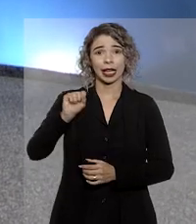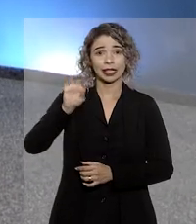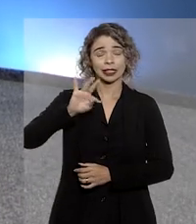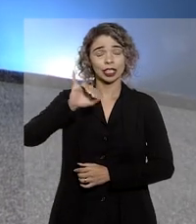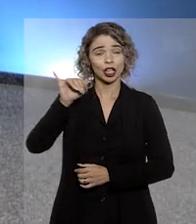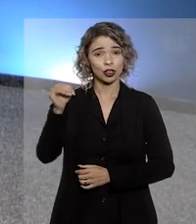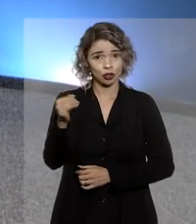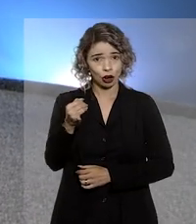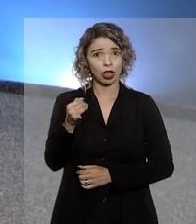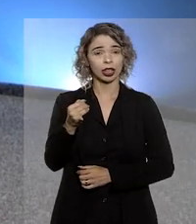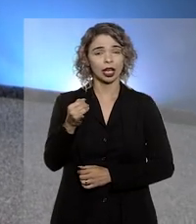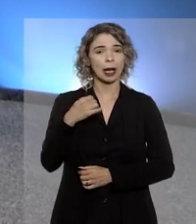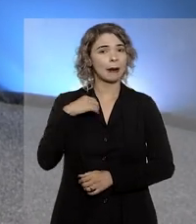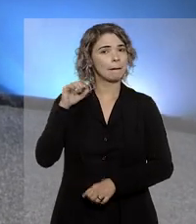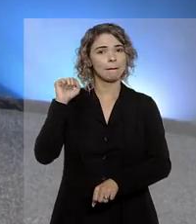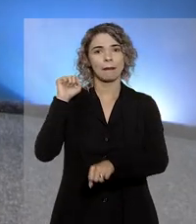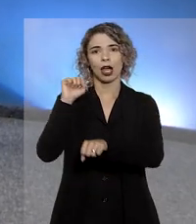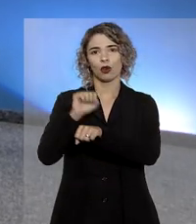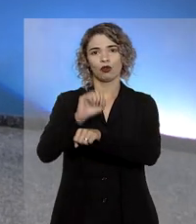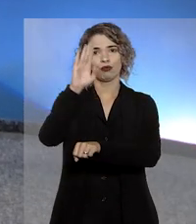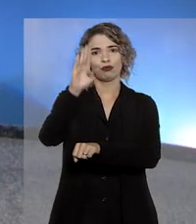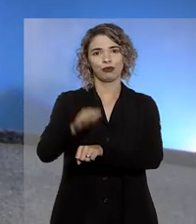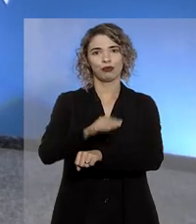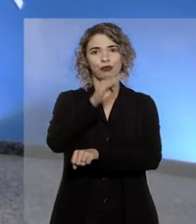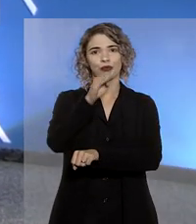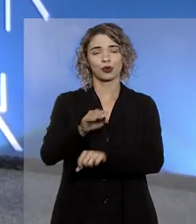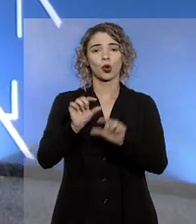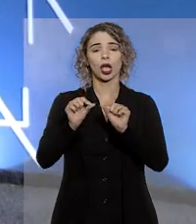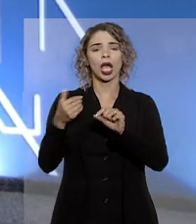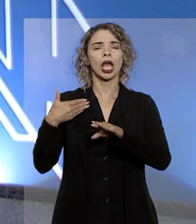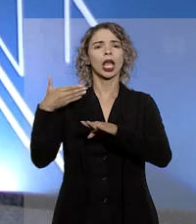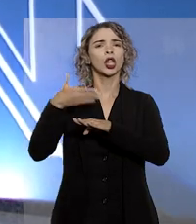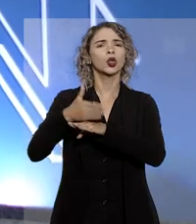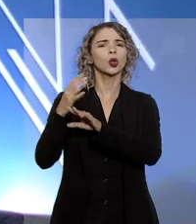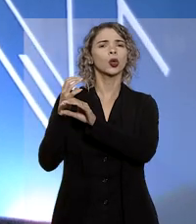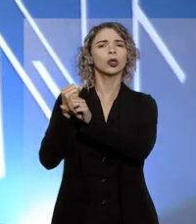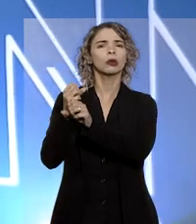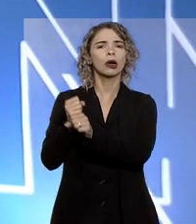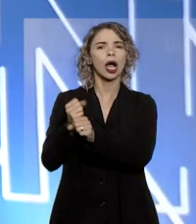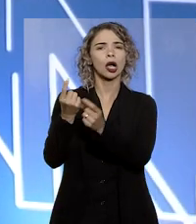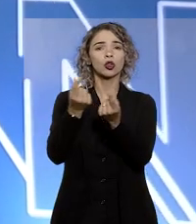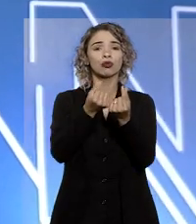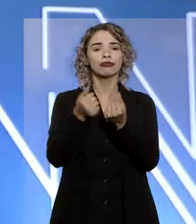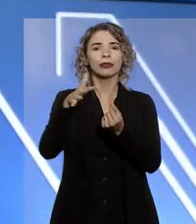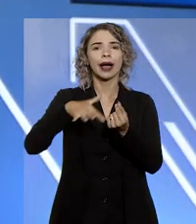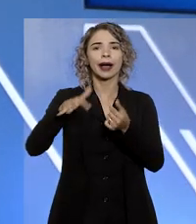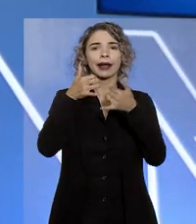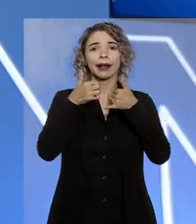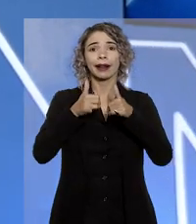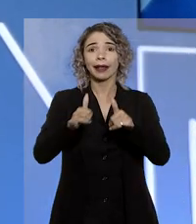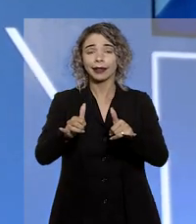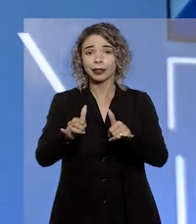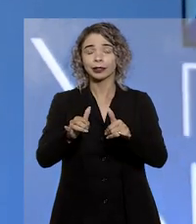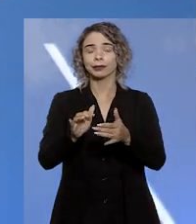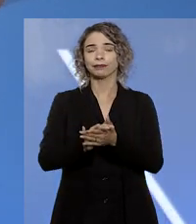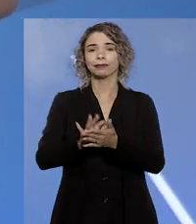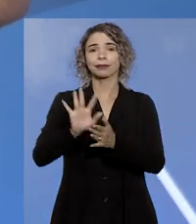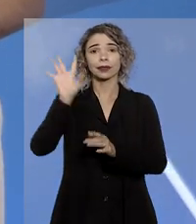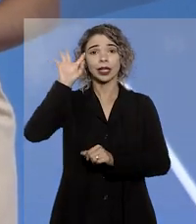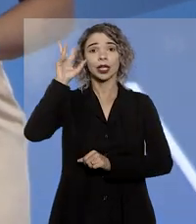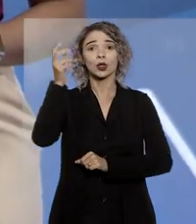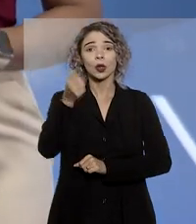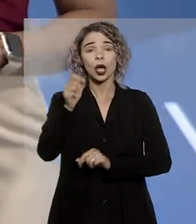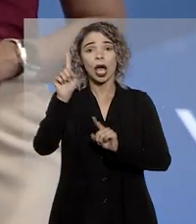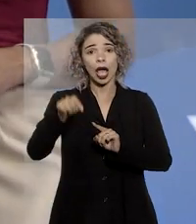O Superior Tribunal de Justiça suspendeu liminar que interferiu no cálculo de preço no setor elétrico.